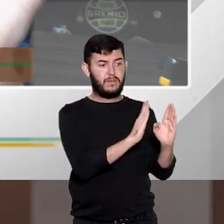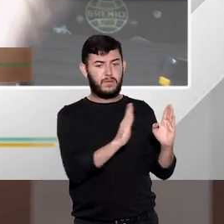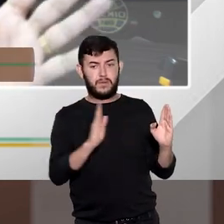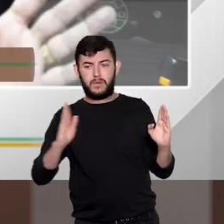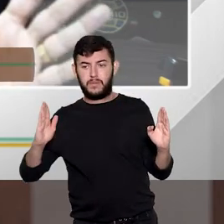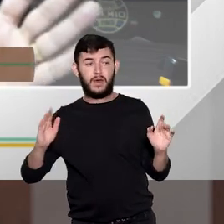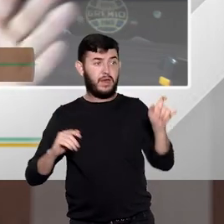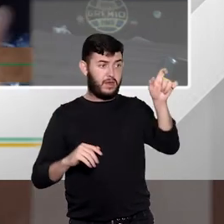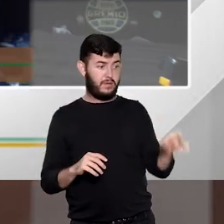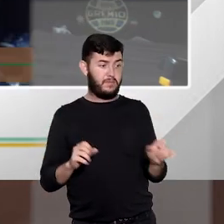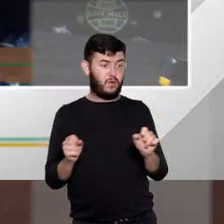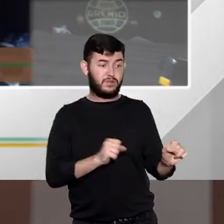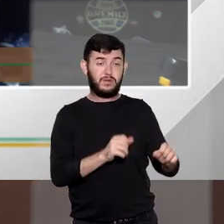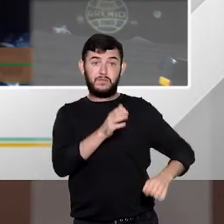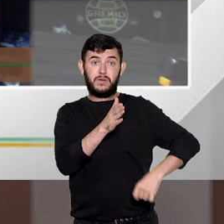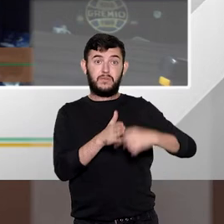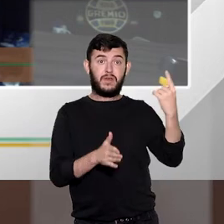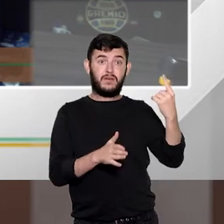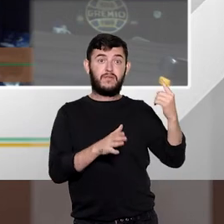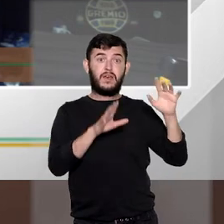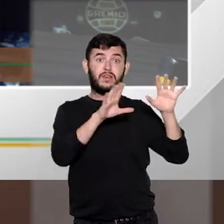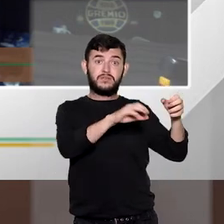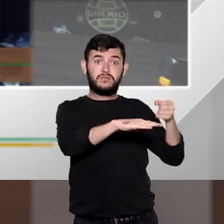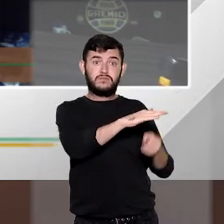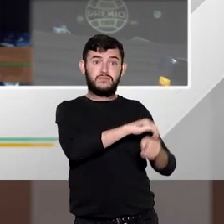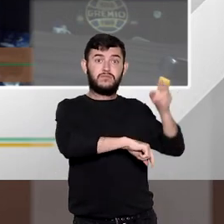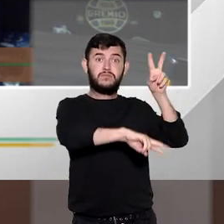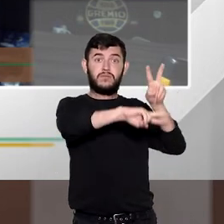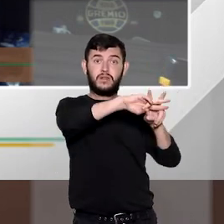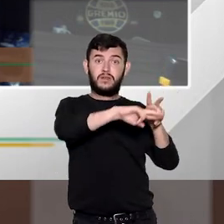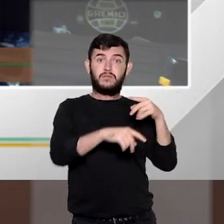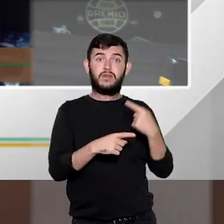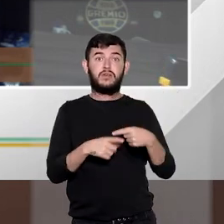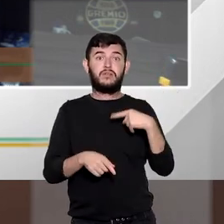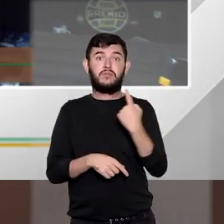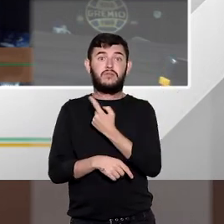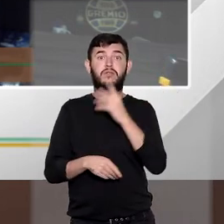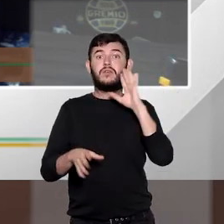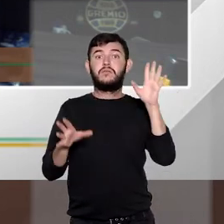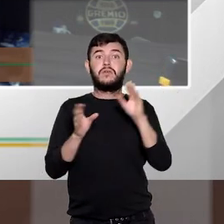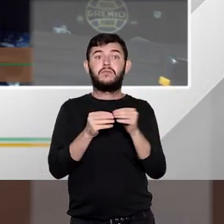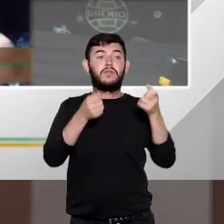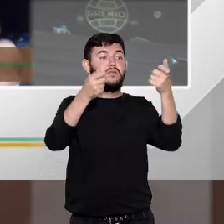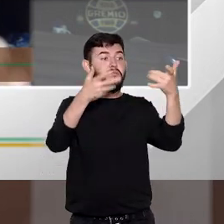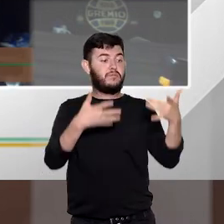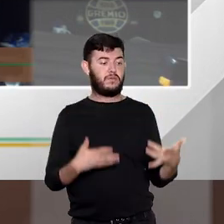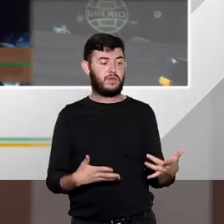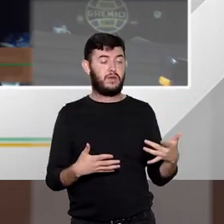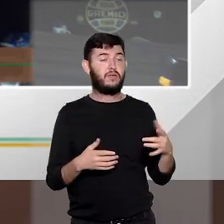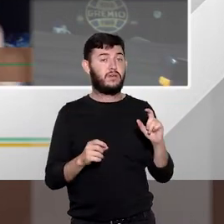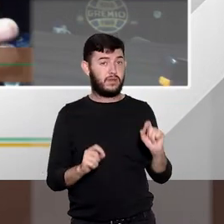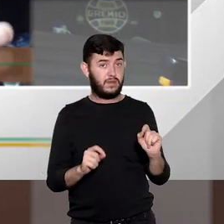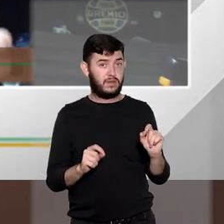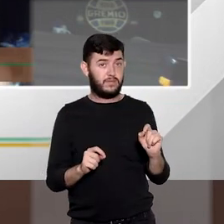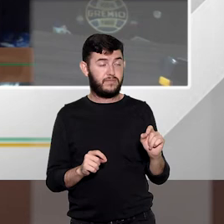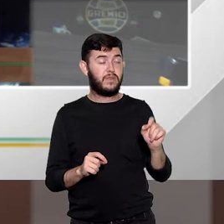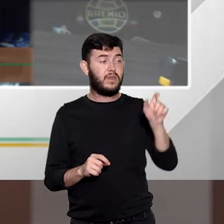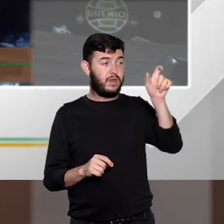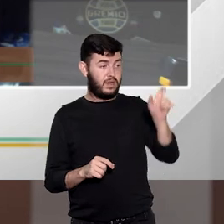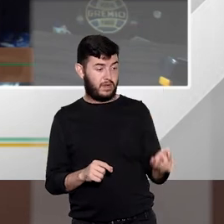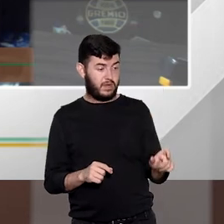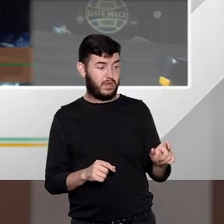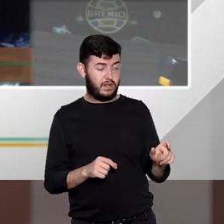pode ser primário porque o pressuposto para nós falarmos em reincidência é que ele tenha praticado um delito, ter sido